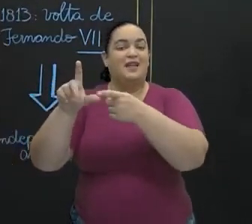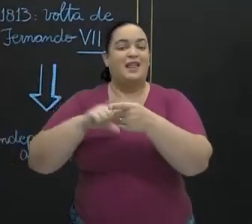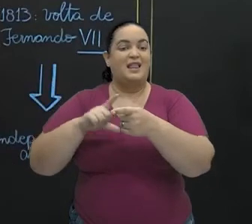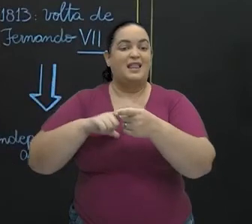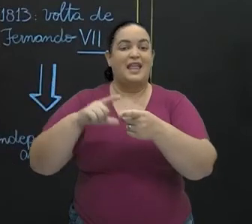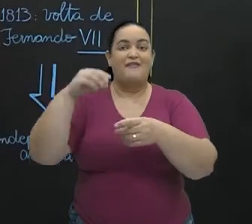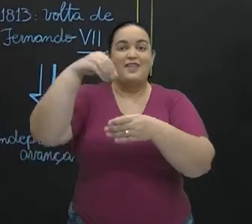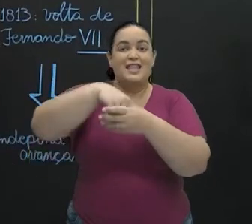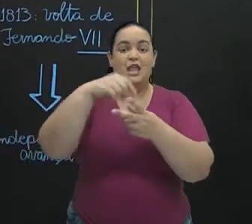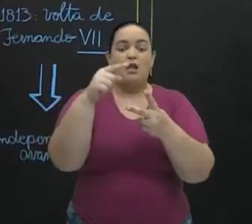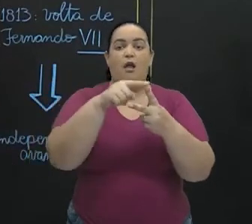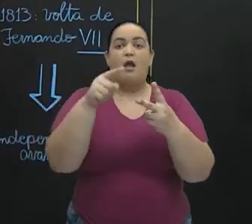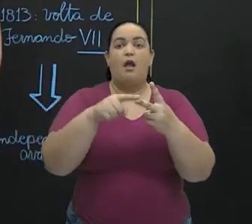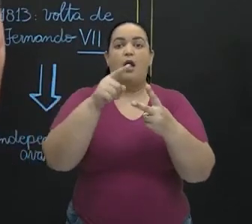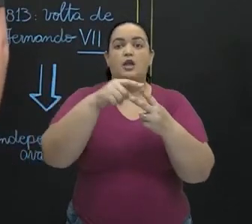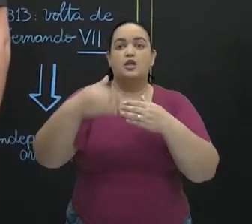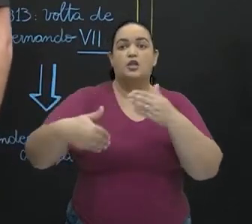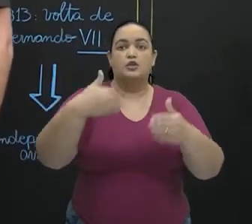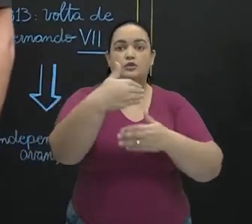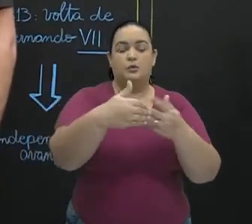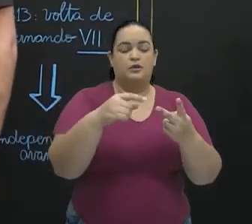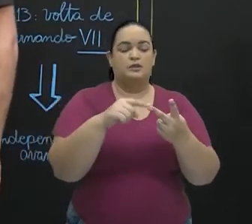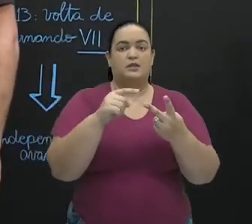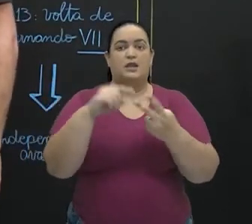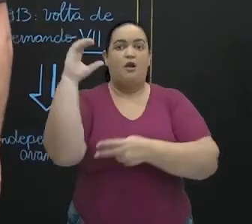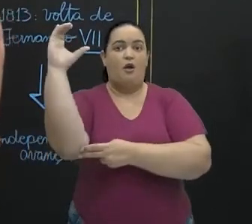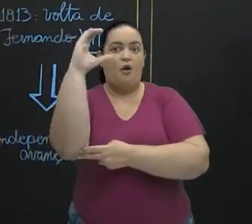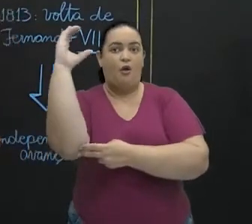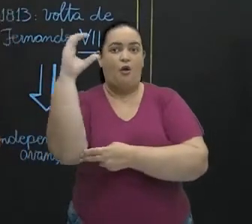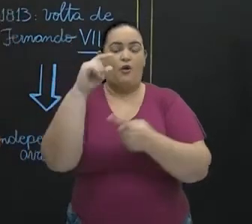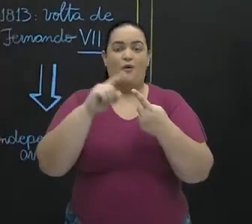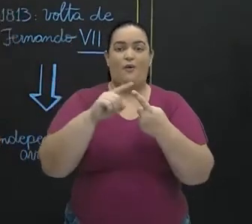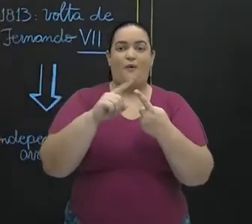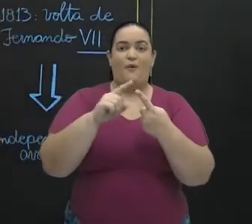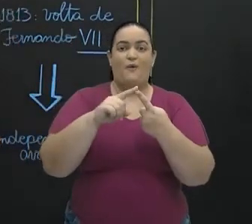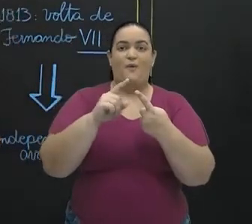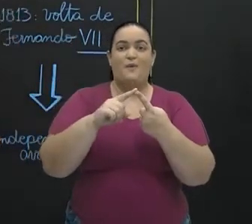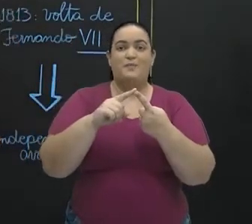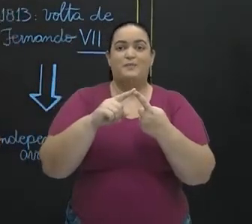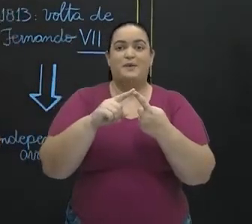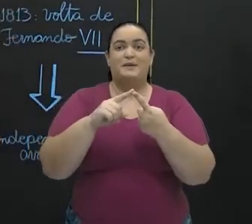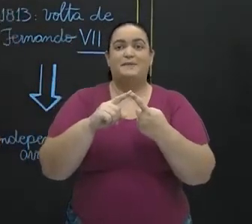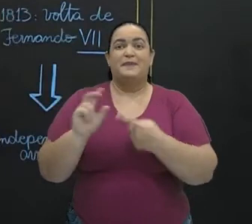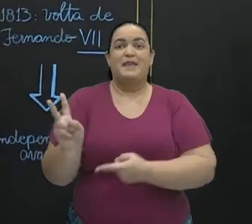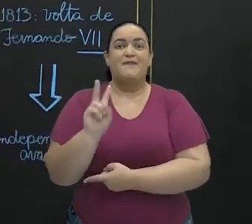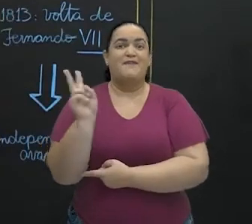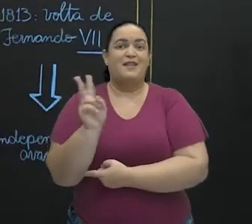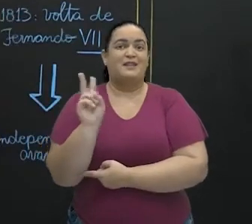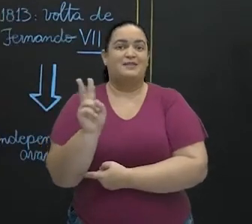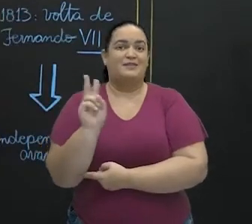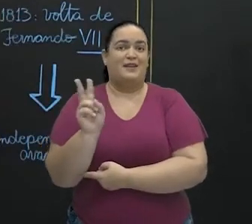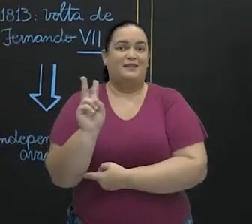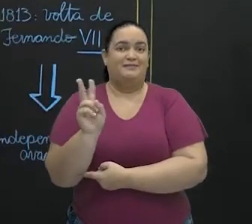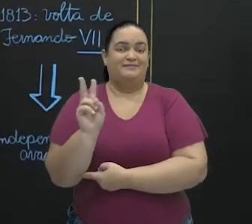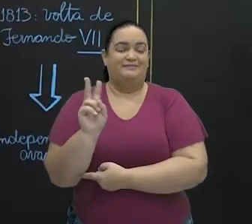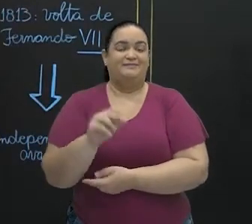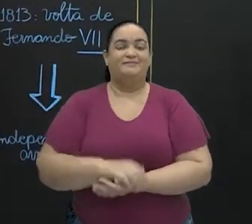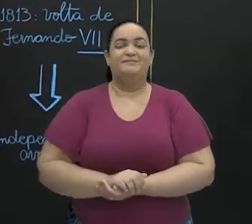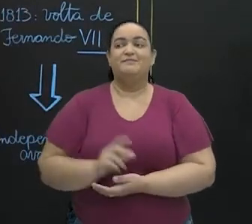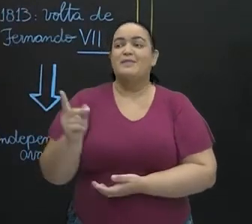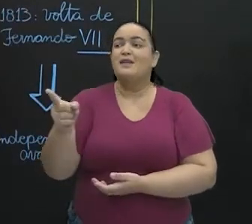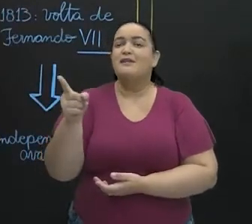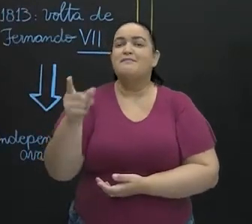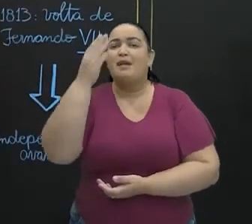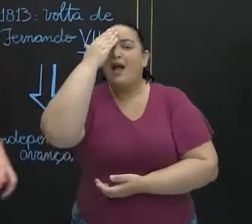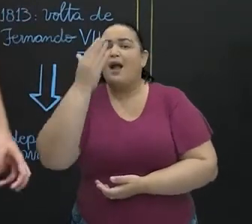libertação da Colômbia e da Venezuela, tinha uma ideia muito clara. Bolívar acreditava